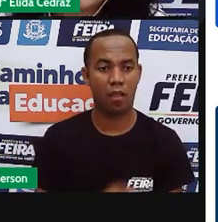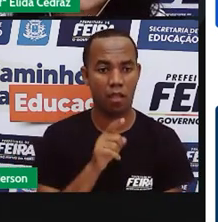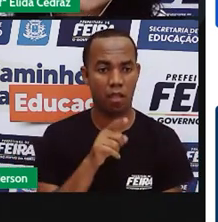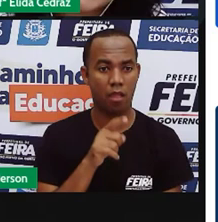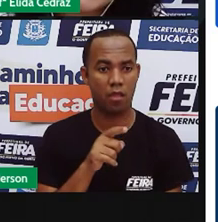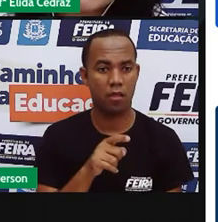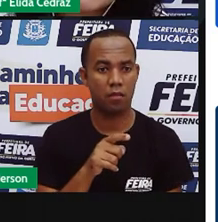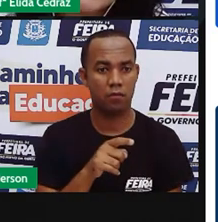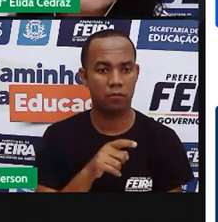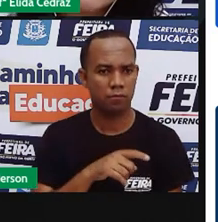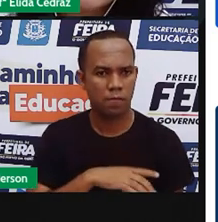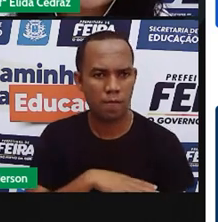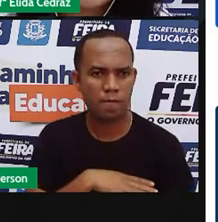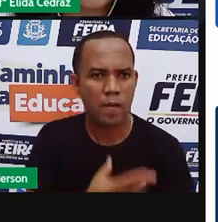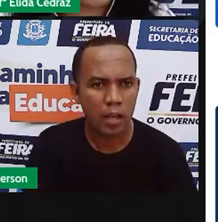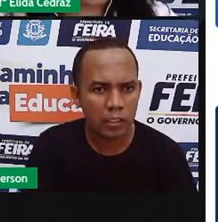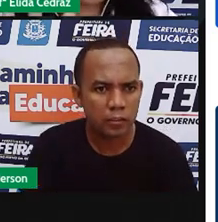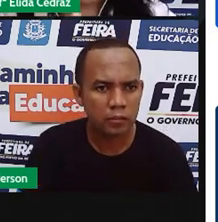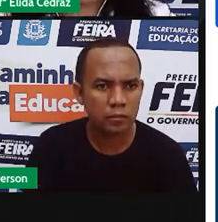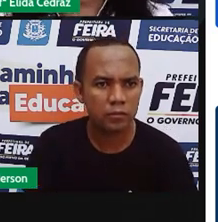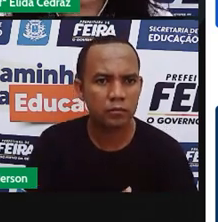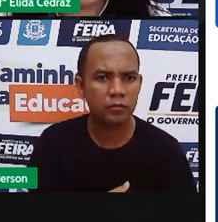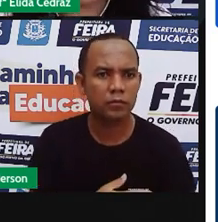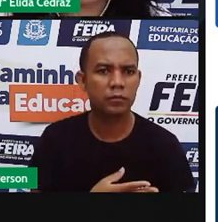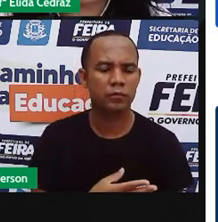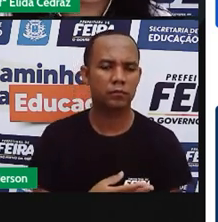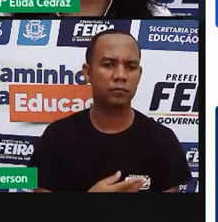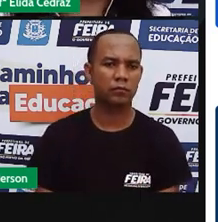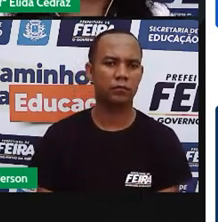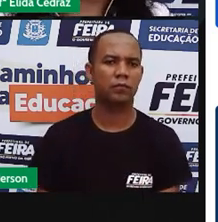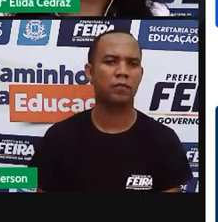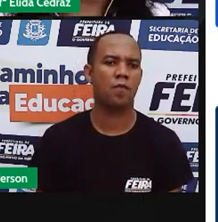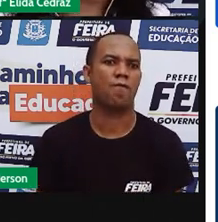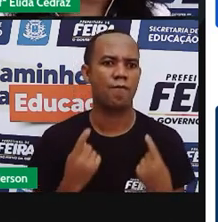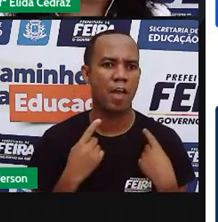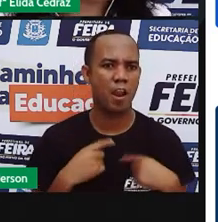E linda? Olha, só tem quatro letras.